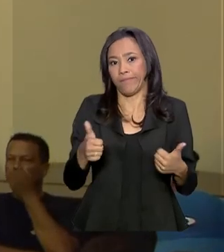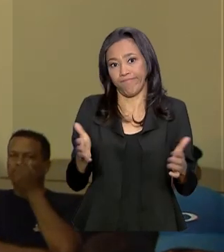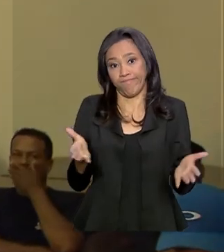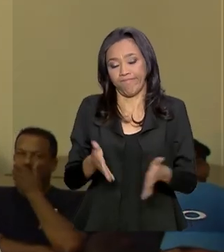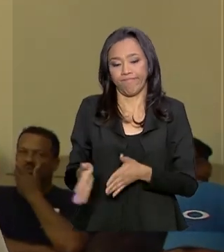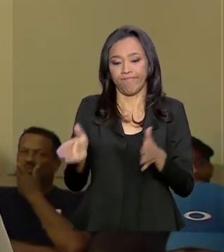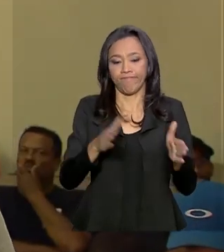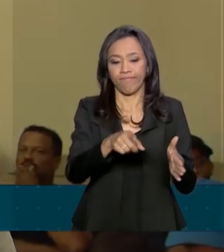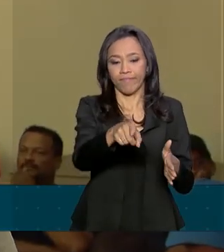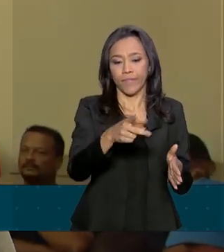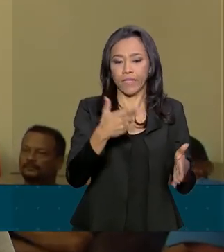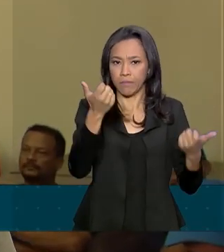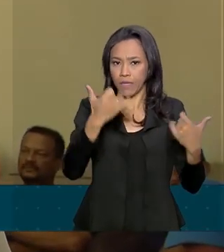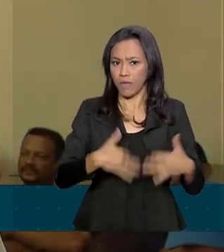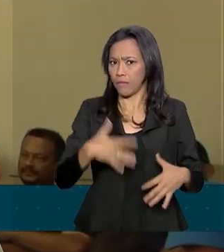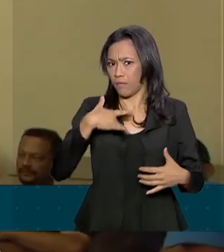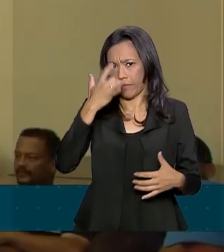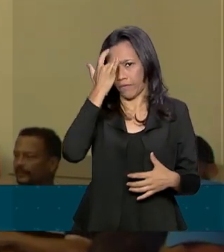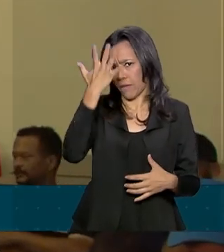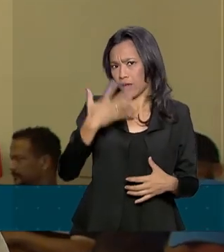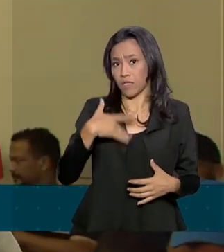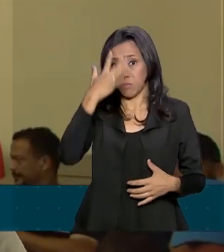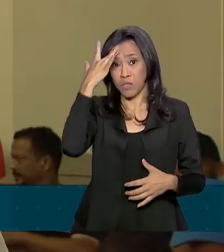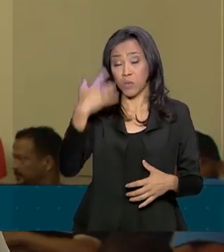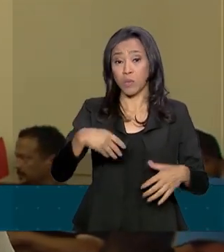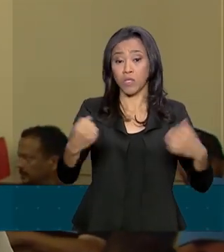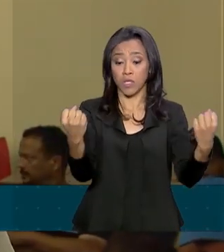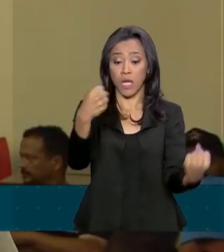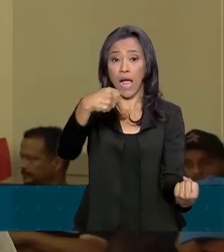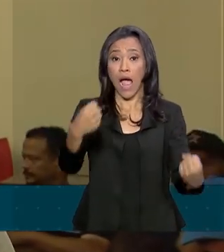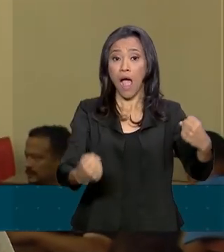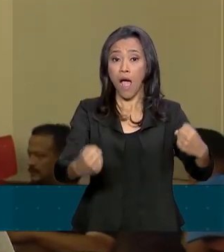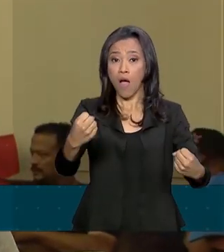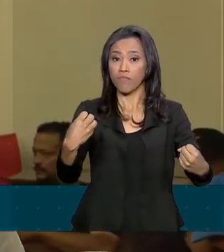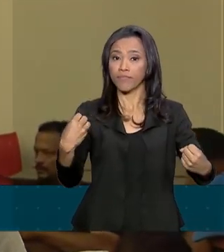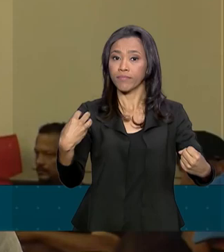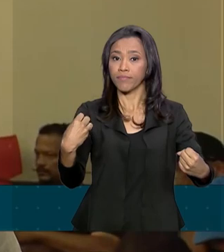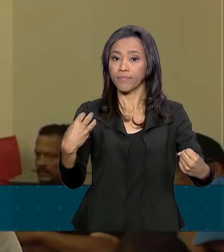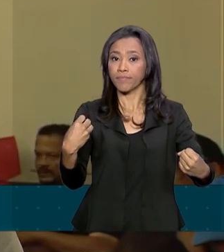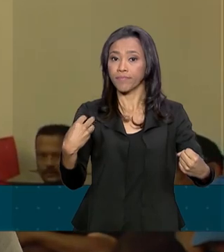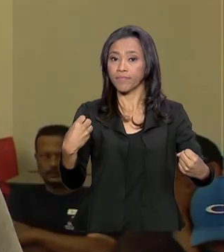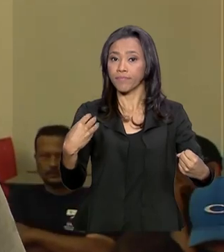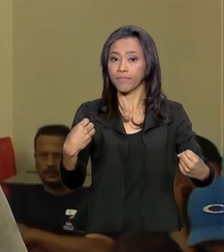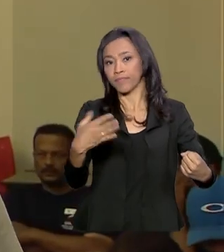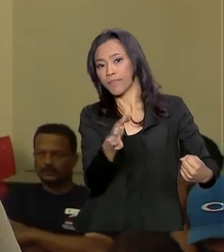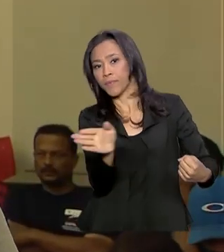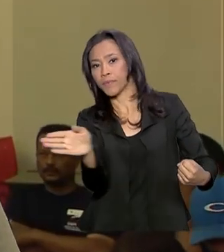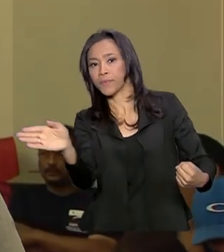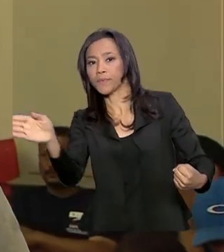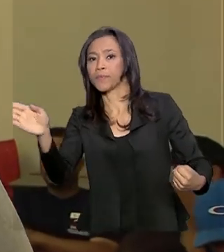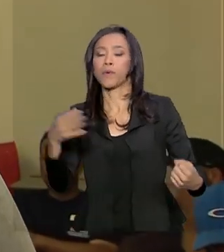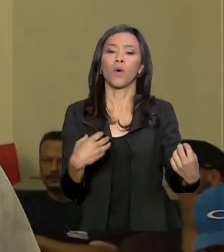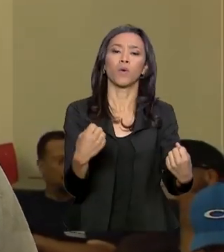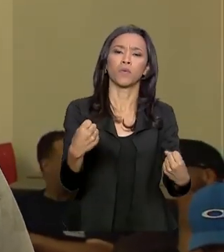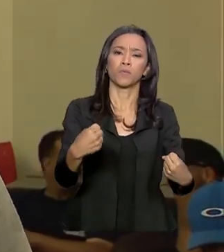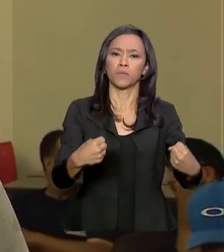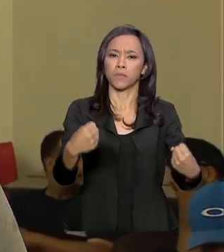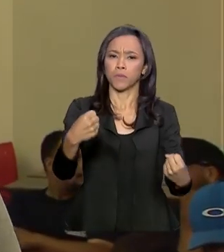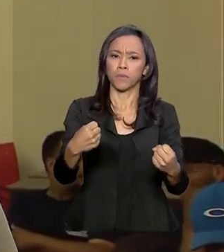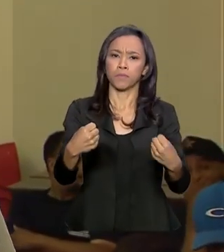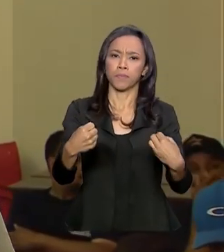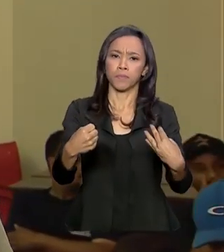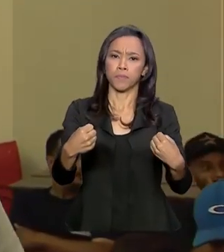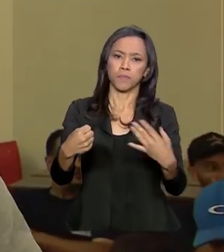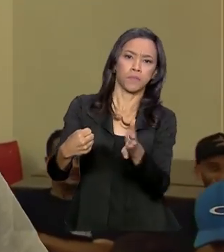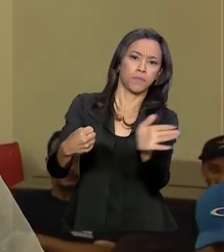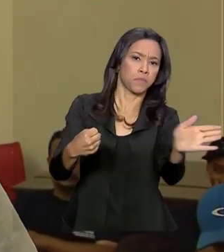Não é fácil. É pessoas que não dão seta, entendeu? É muito motorista impludente, entendeu? Então não é